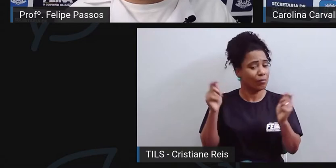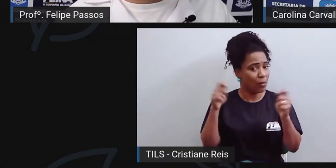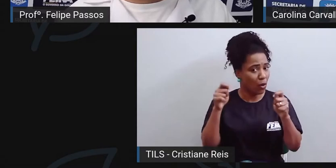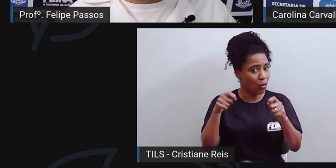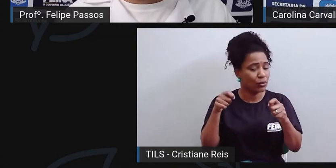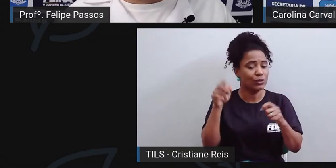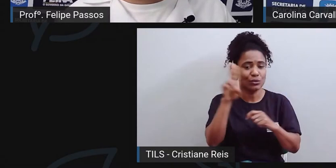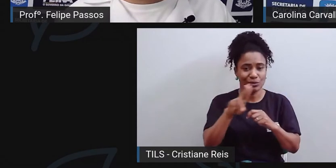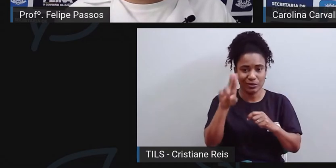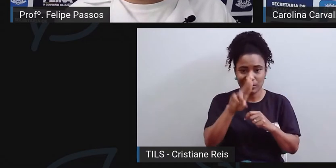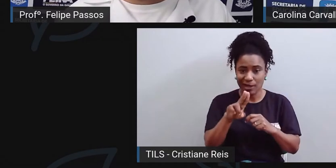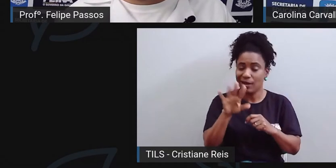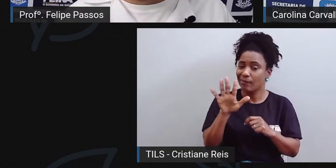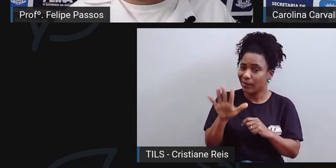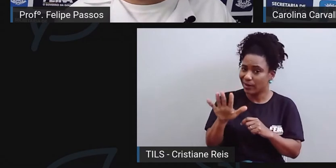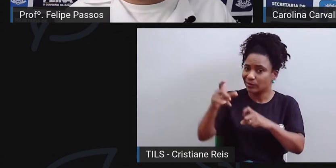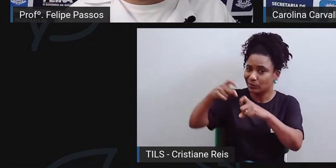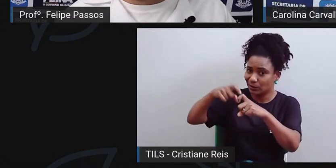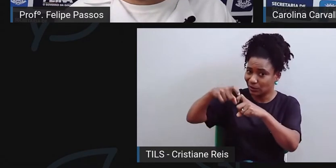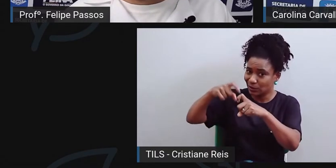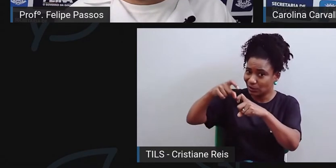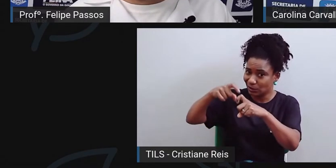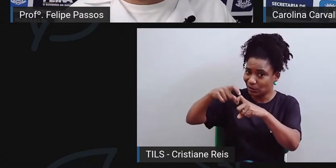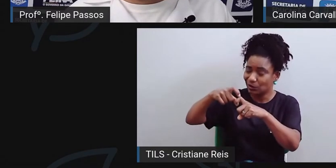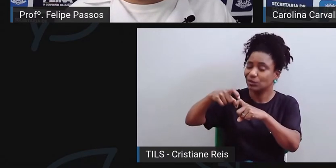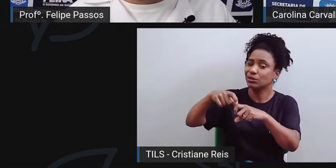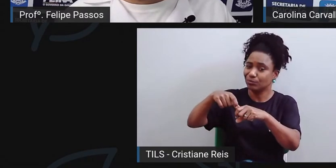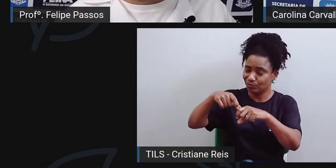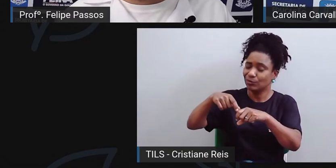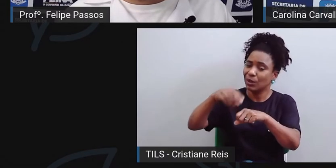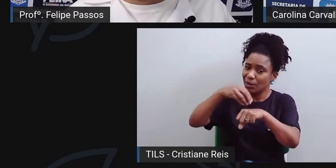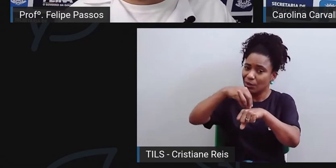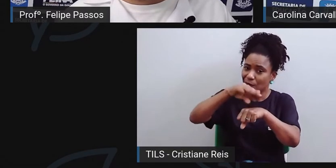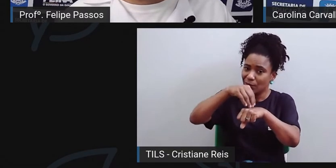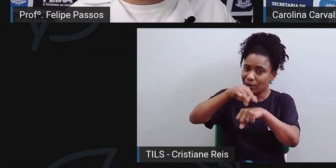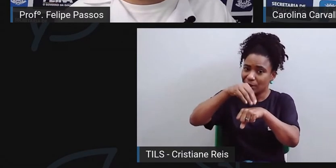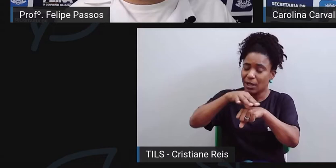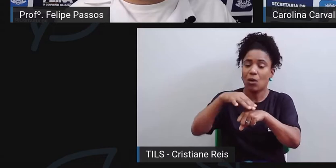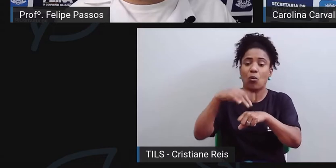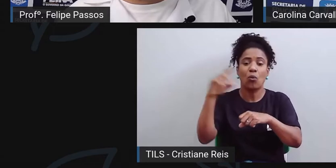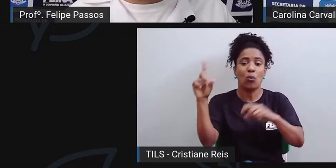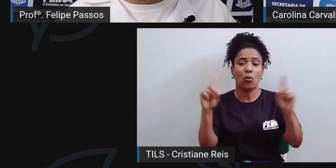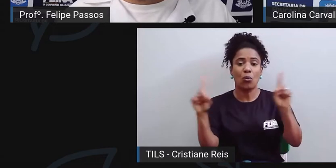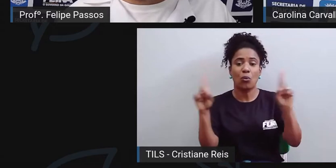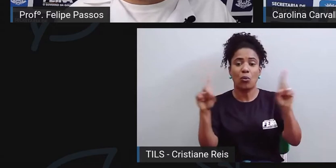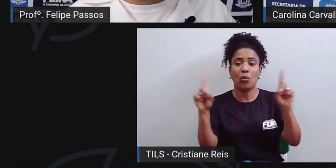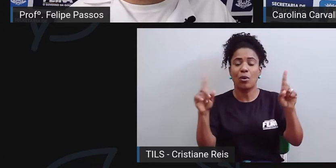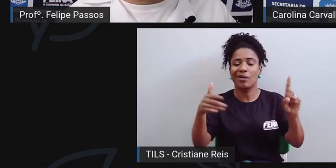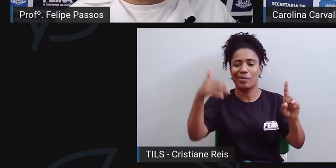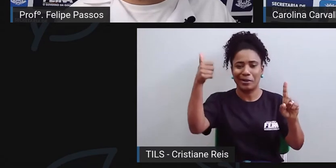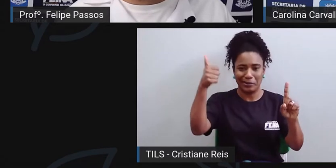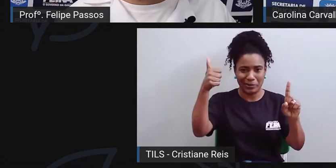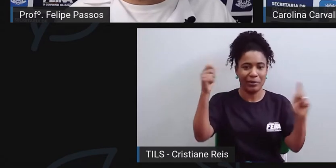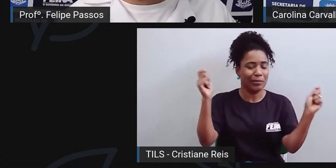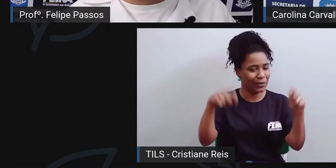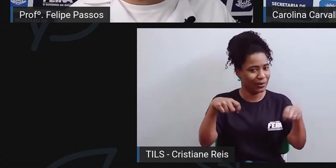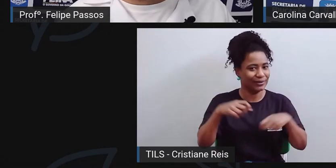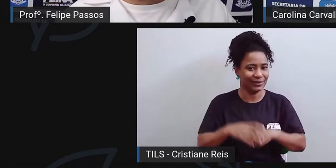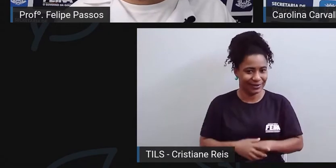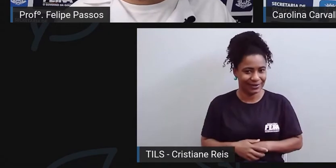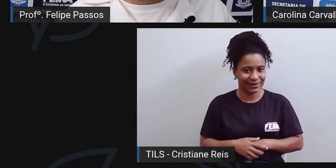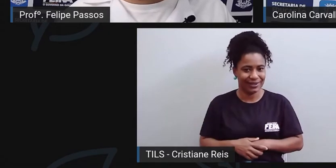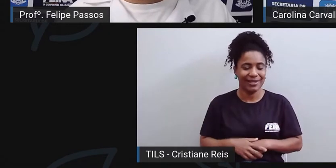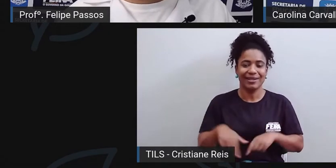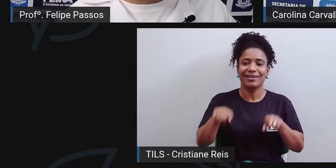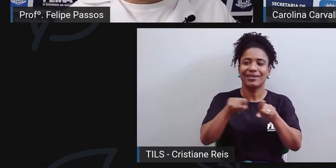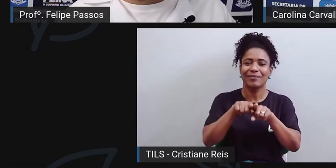recomendar um enxaguatório que seja adequado e tem o flúor que é aplicado